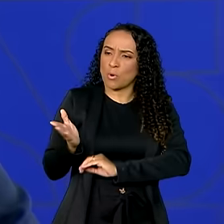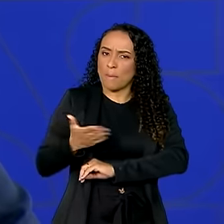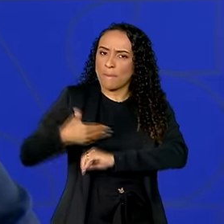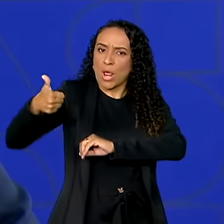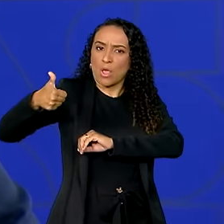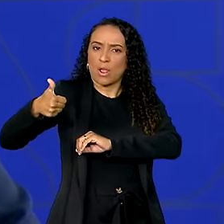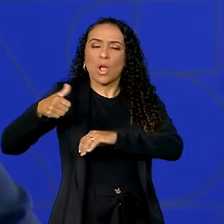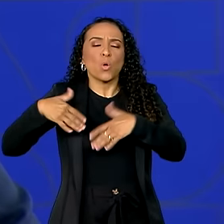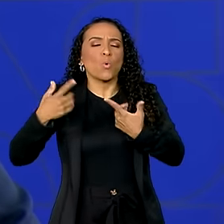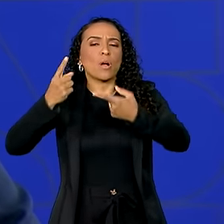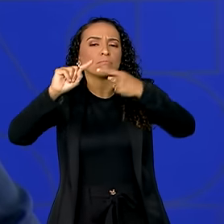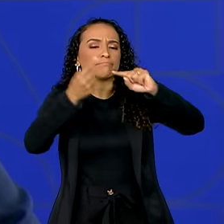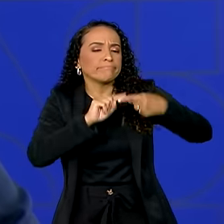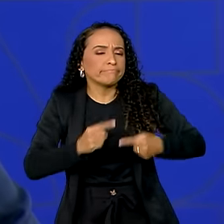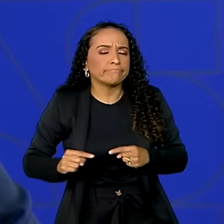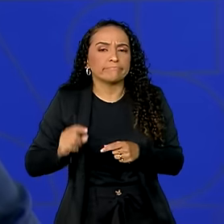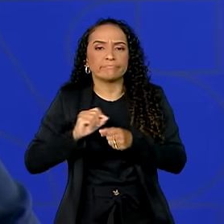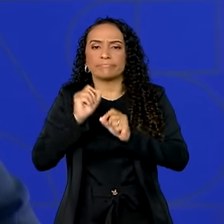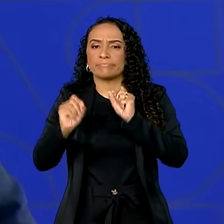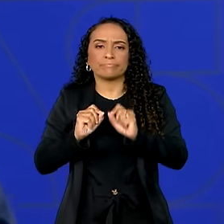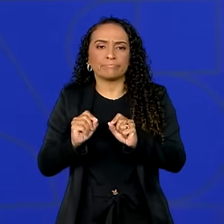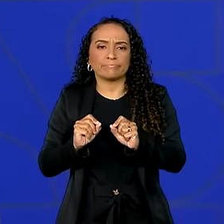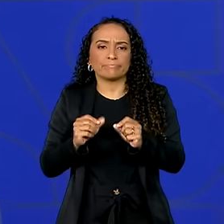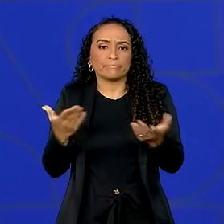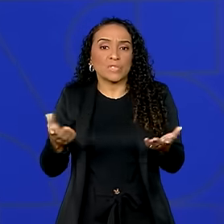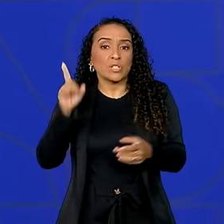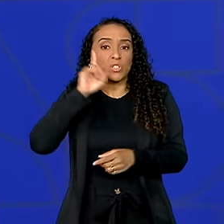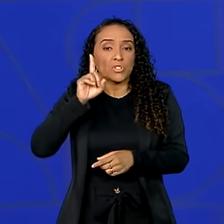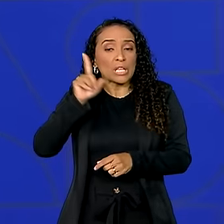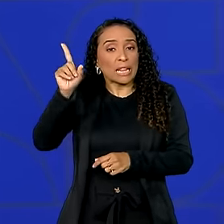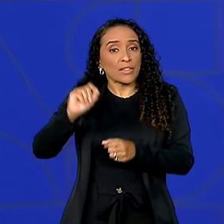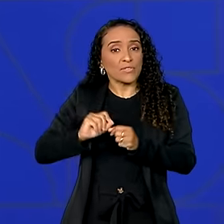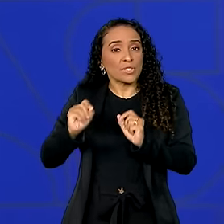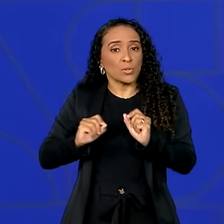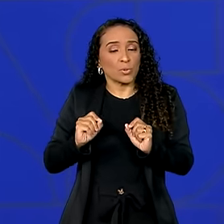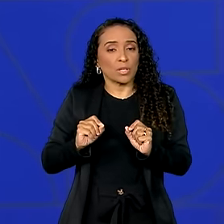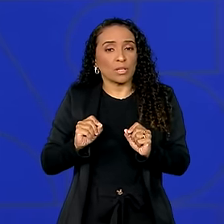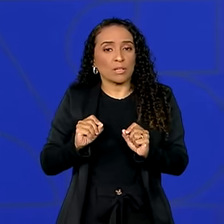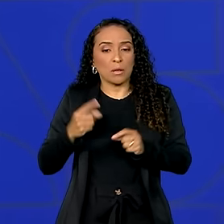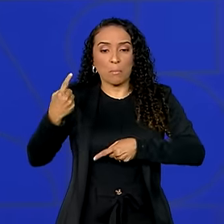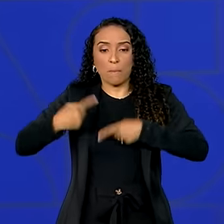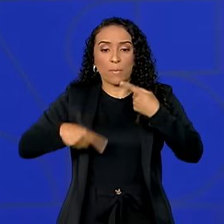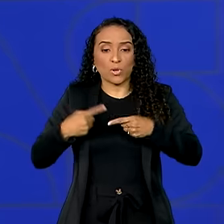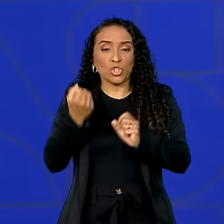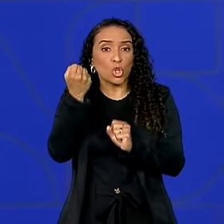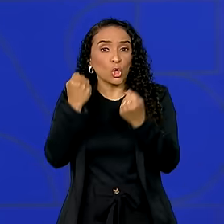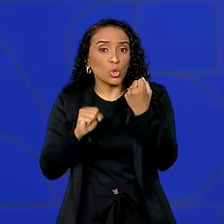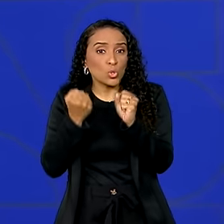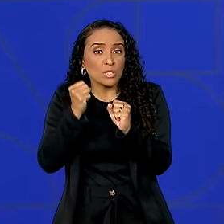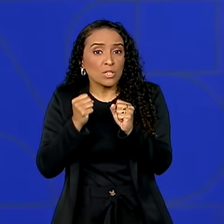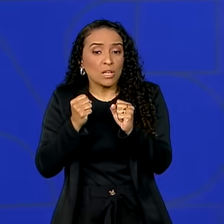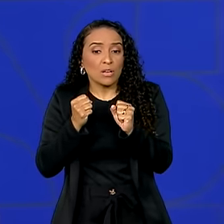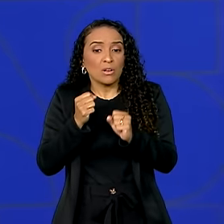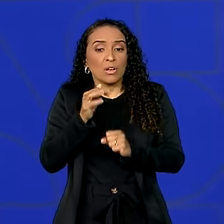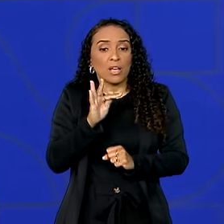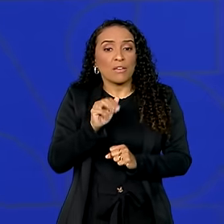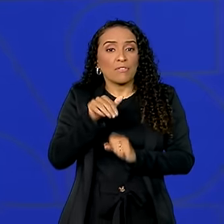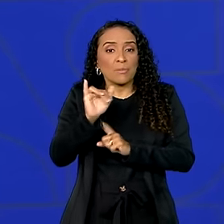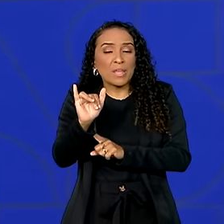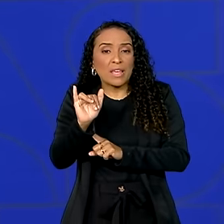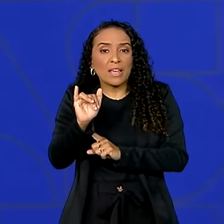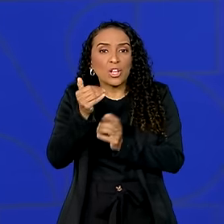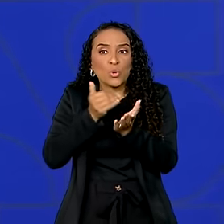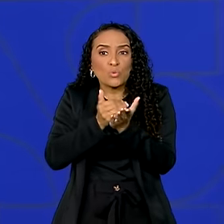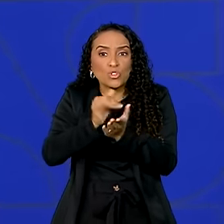Agora, qual é o debate que nós precisamos fazer? Os Estados Unidos estão fazendo política industrial. O FMI, o estudo é de